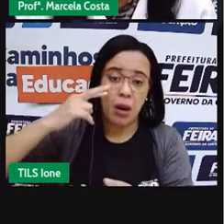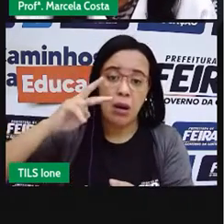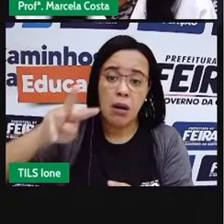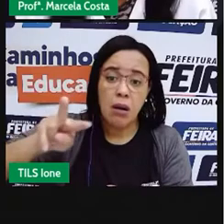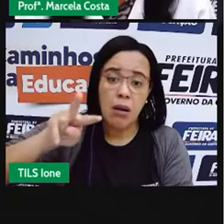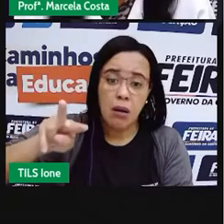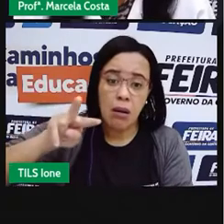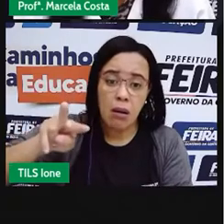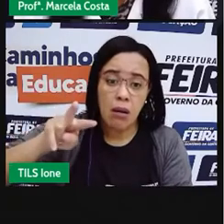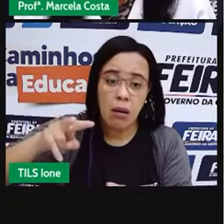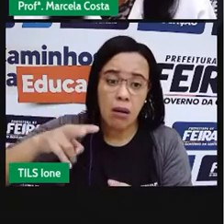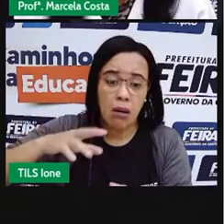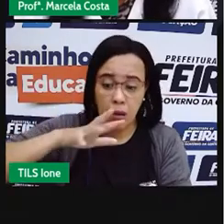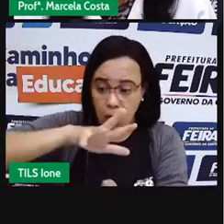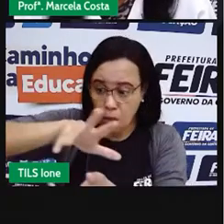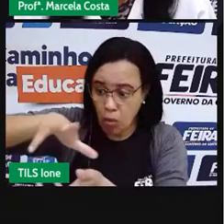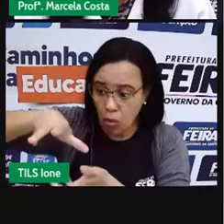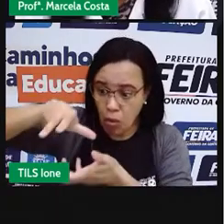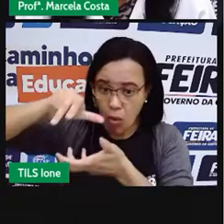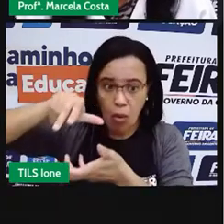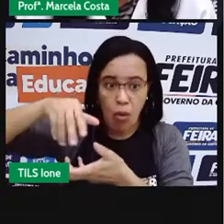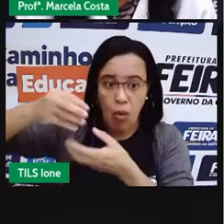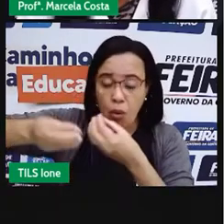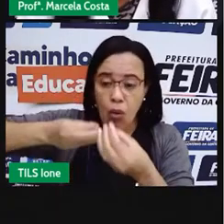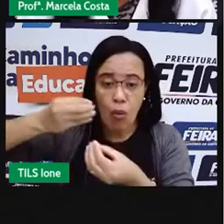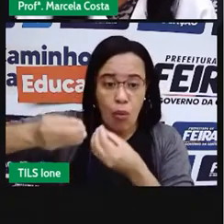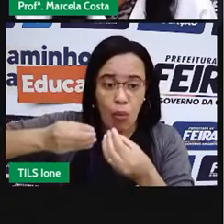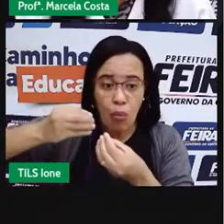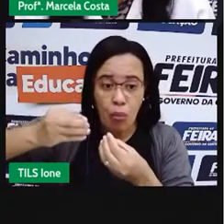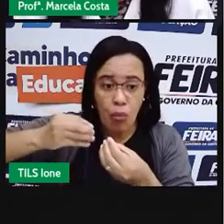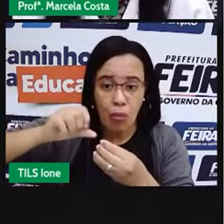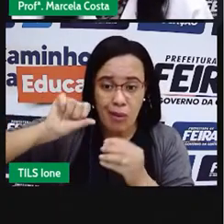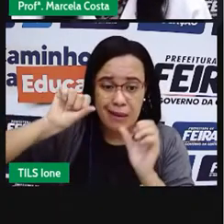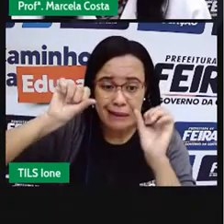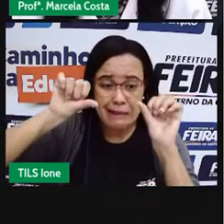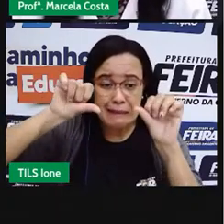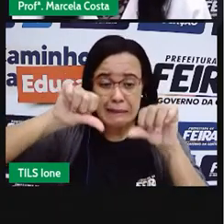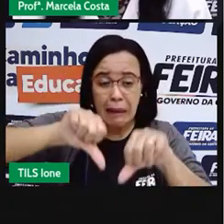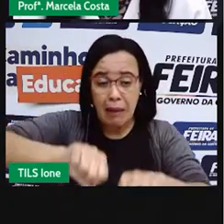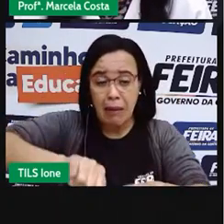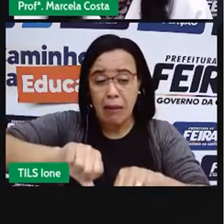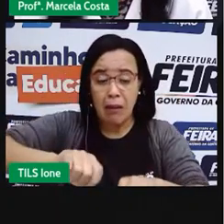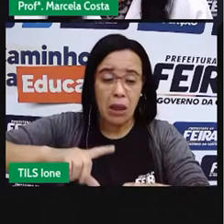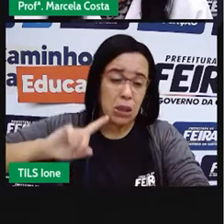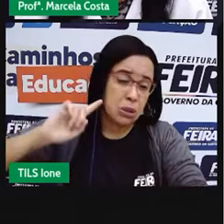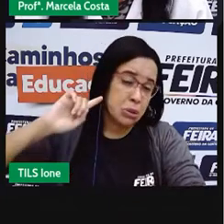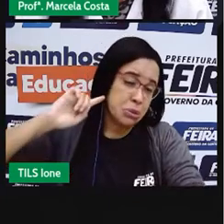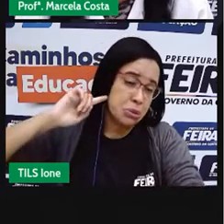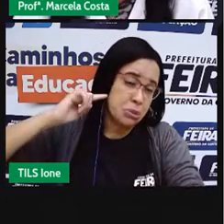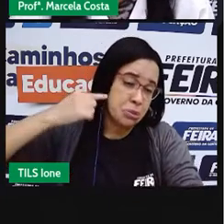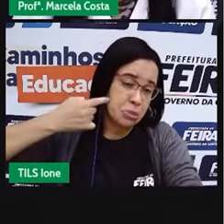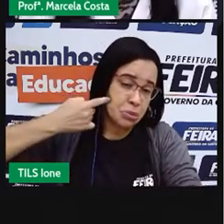aconteceu com o planeta. Tá todo despedançado, todo sujo.